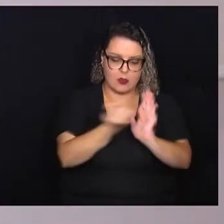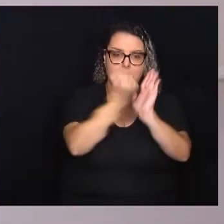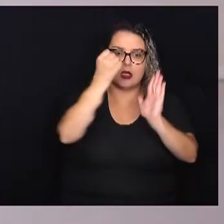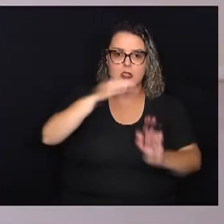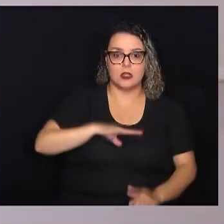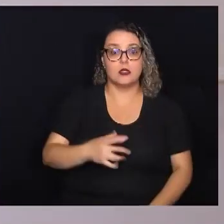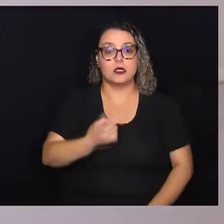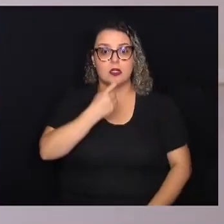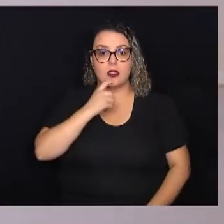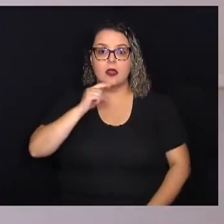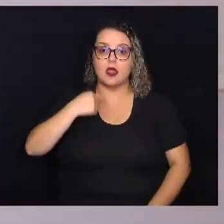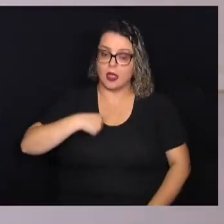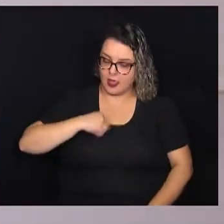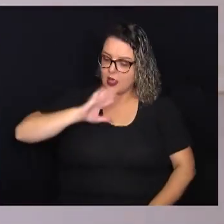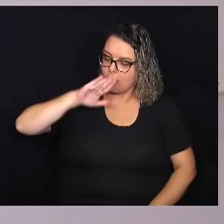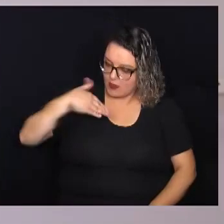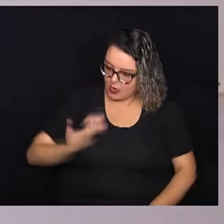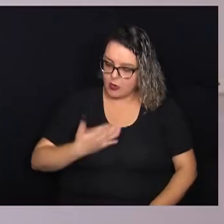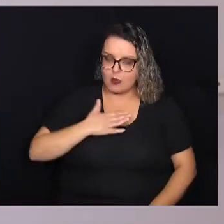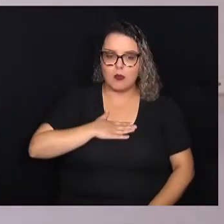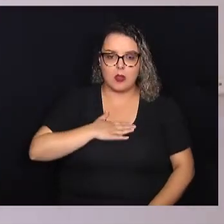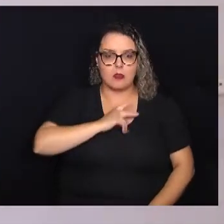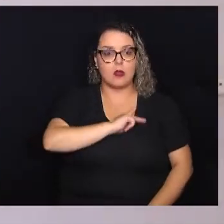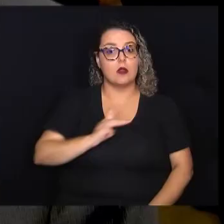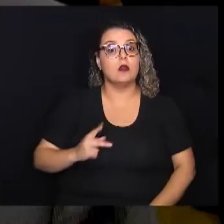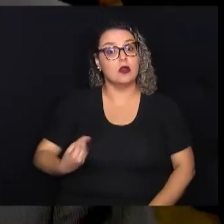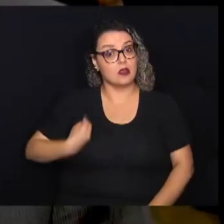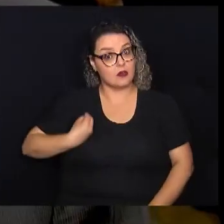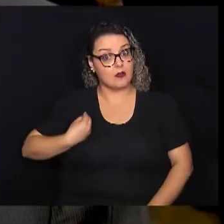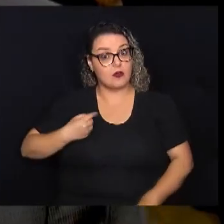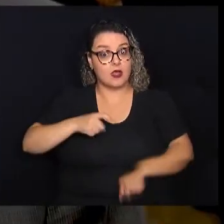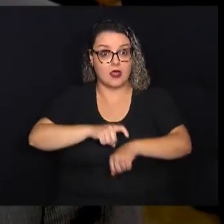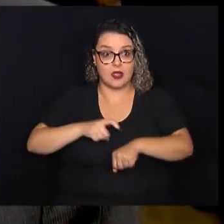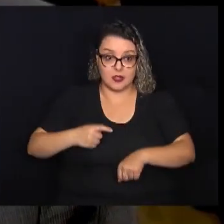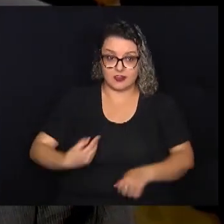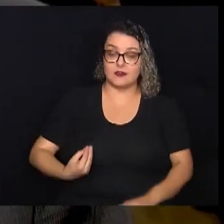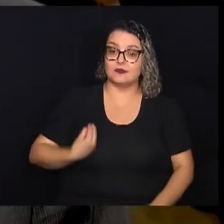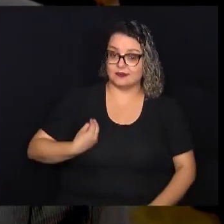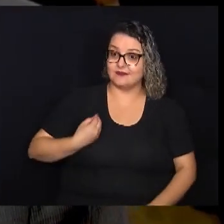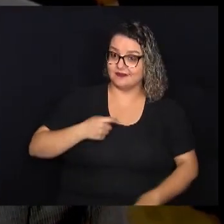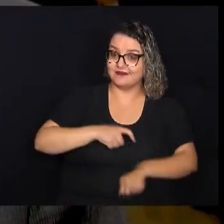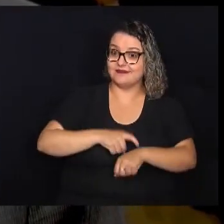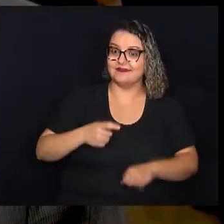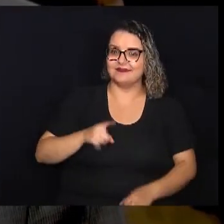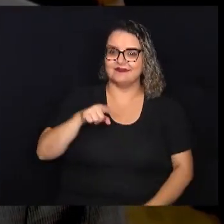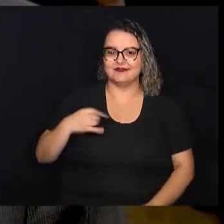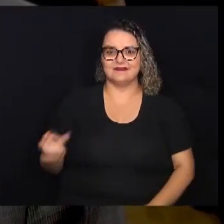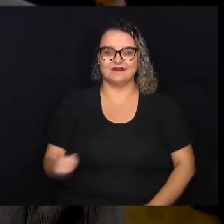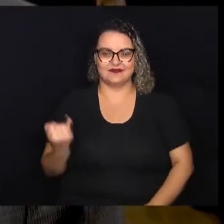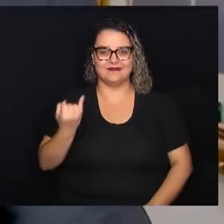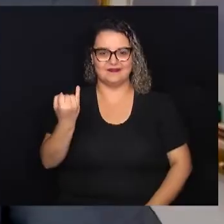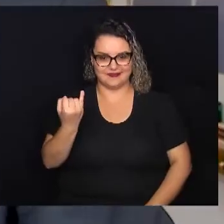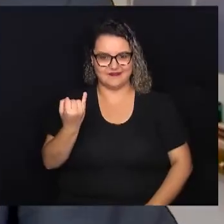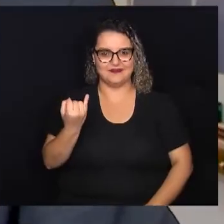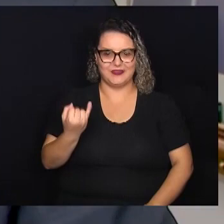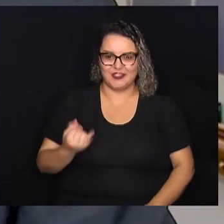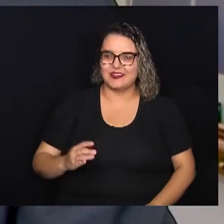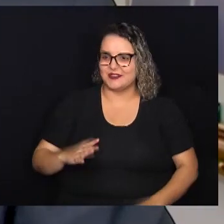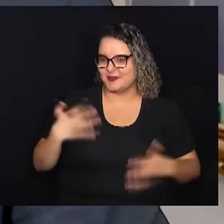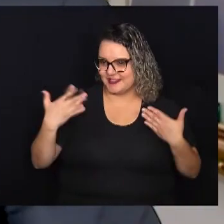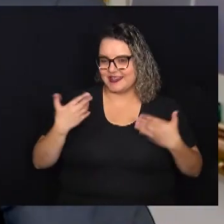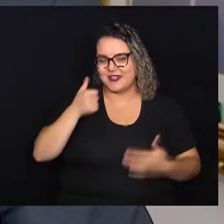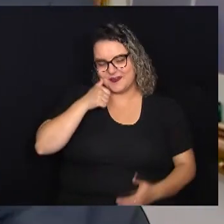Câmara. É uma honra para mim, como presidente, hoje vivenciar esse momento. E eu tenho certeza que é uma alegria e honra para ela também. A